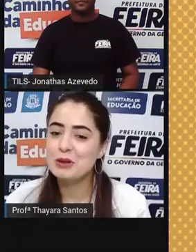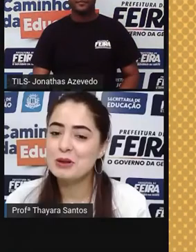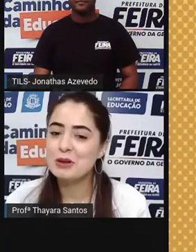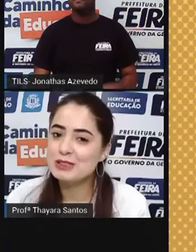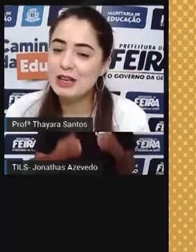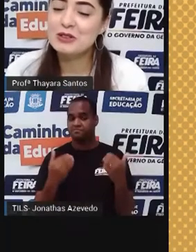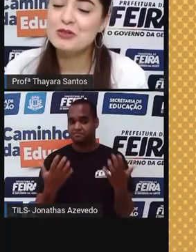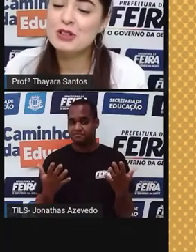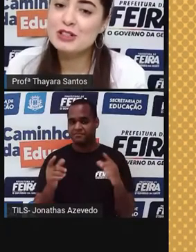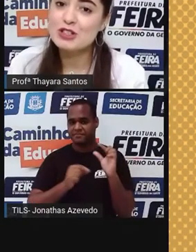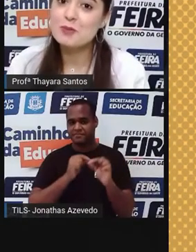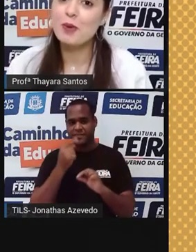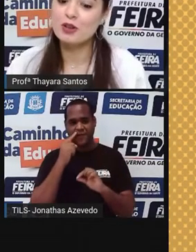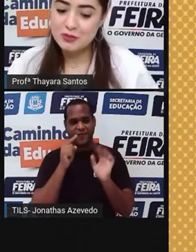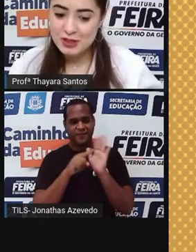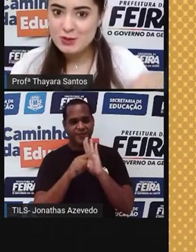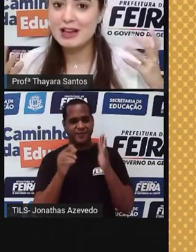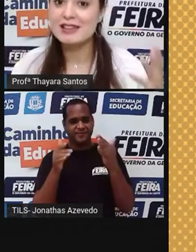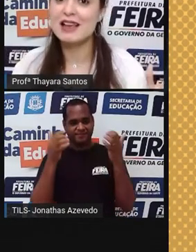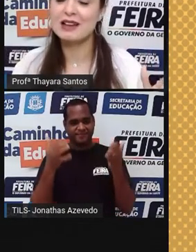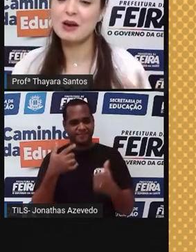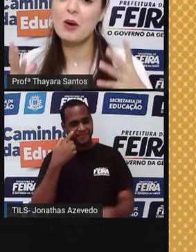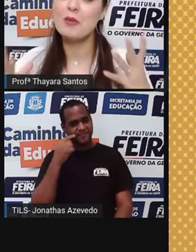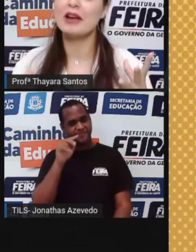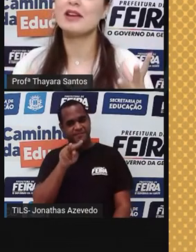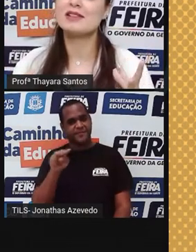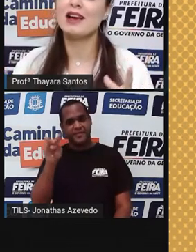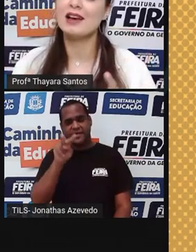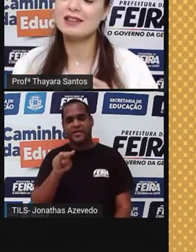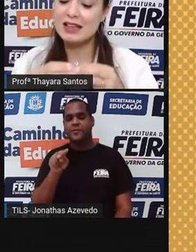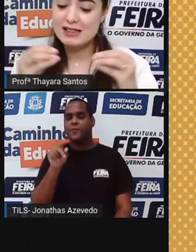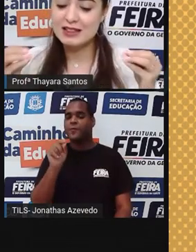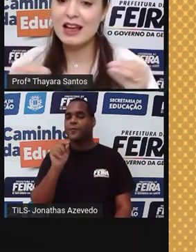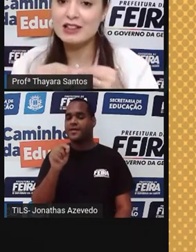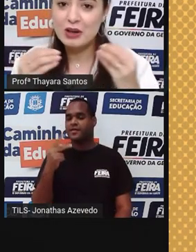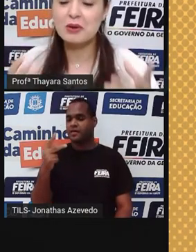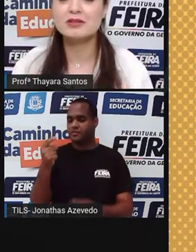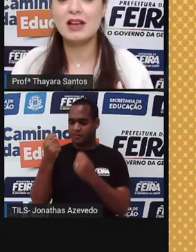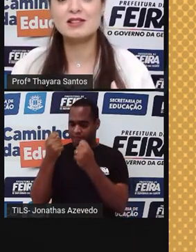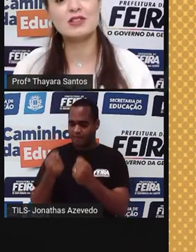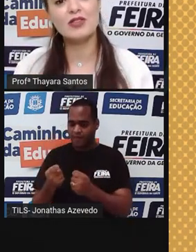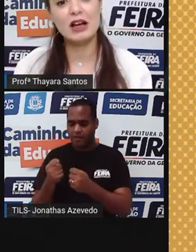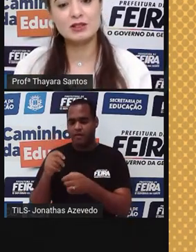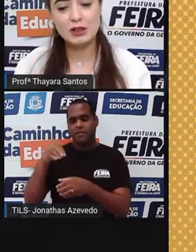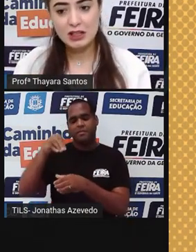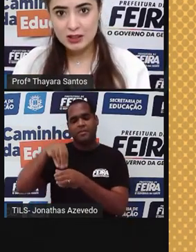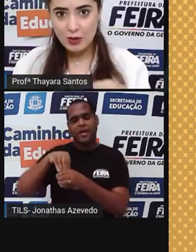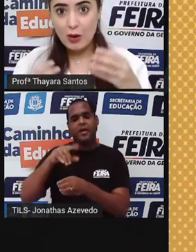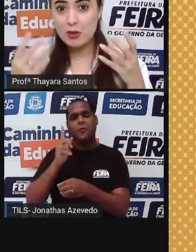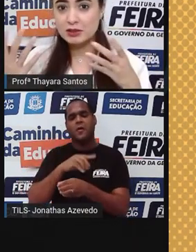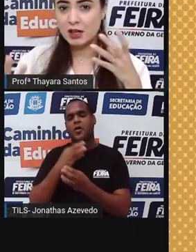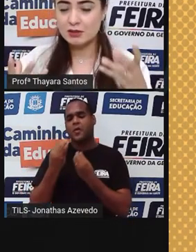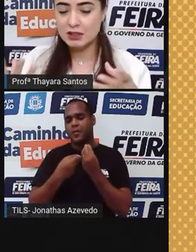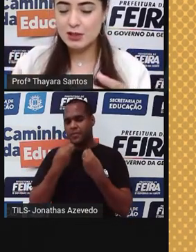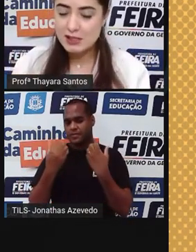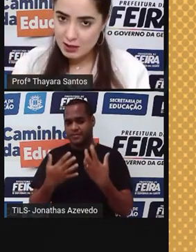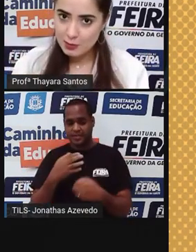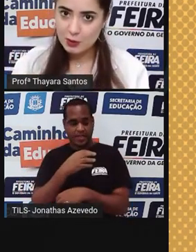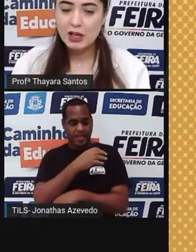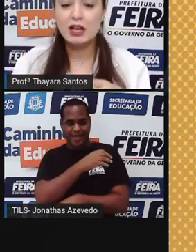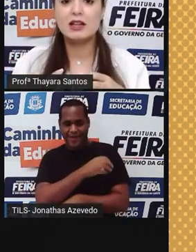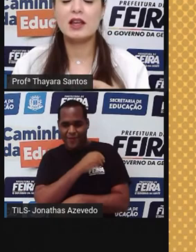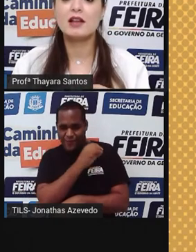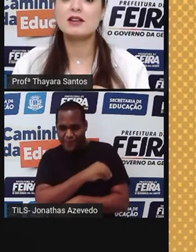Bom, gente, aí no vídeo a gente pôde visualizar como é que essa densidade acontece de fato. Então, o algodão aí do